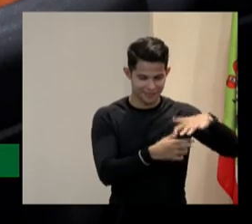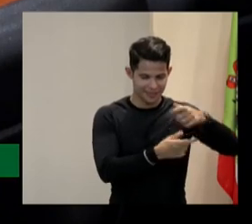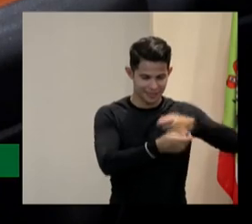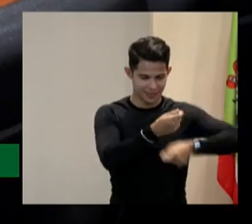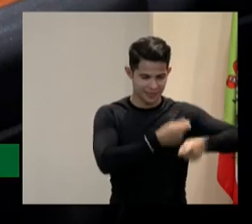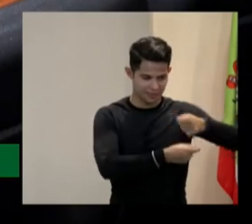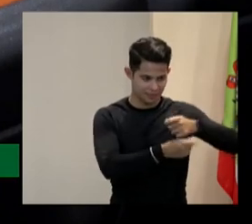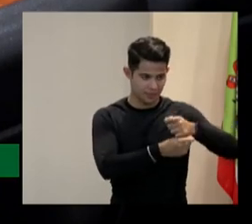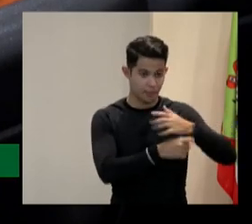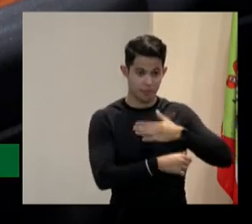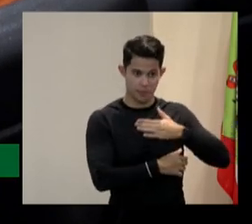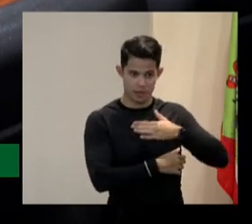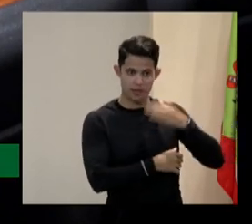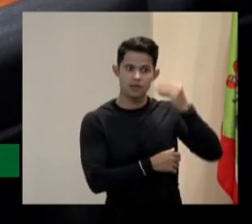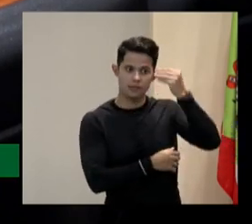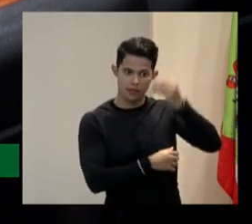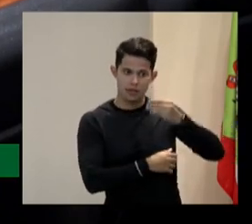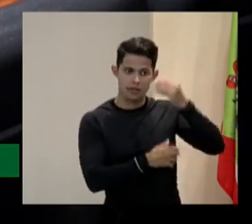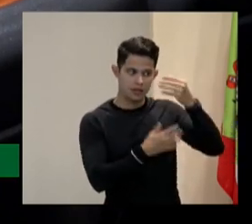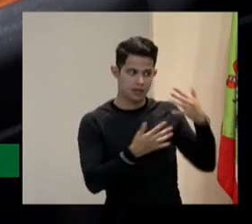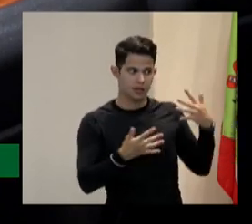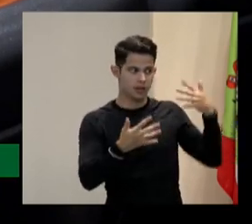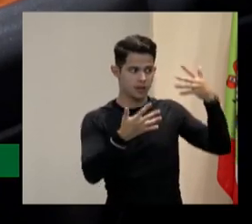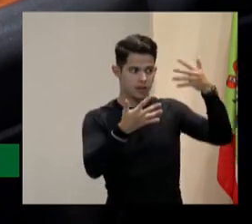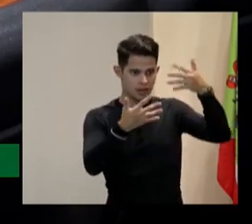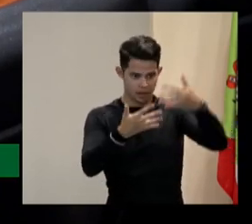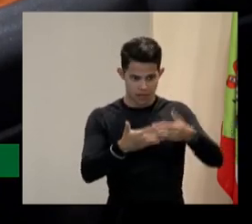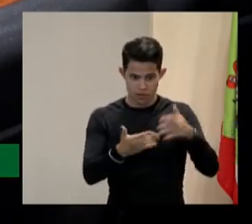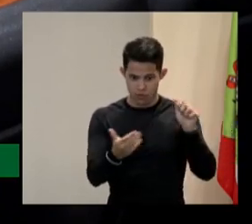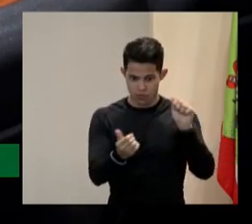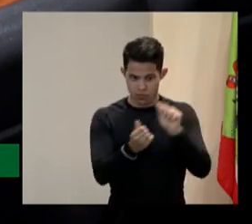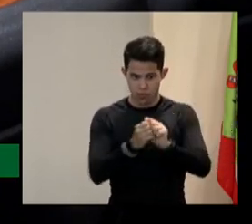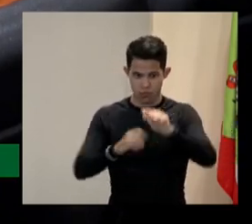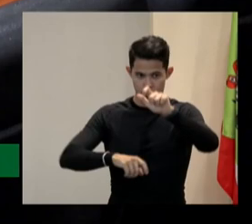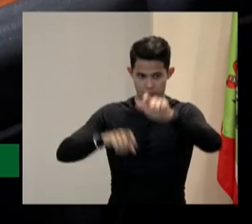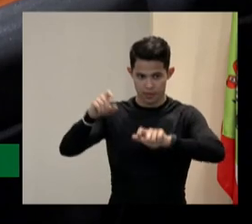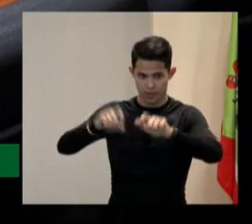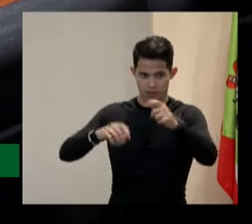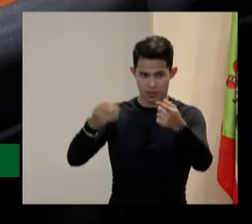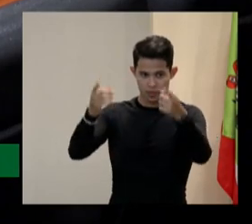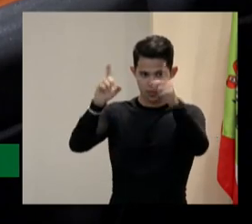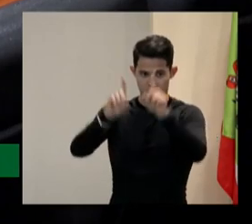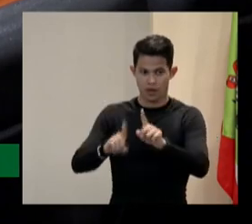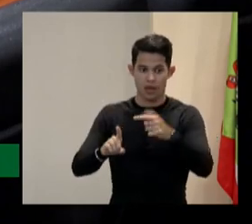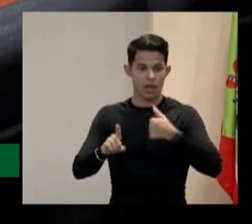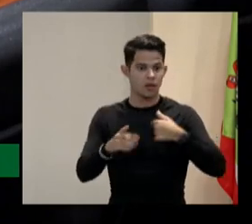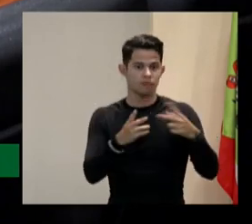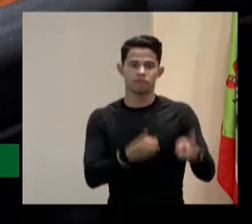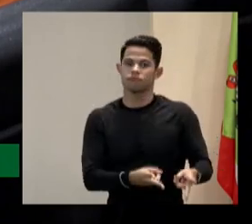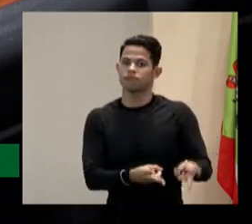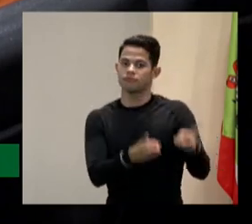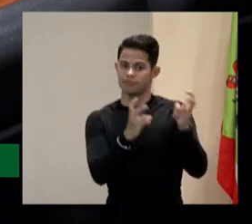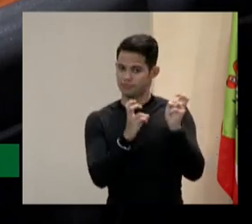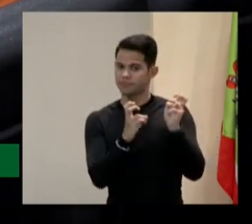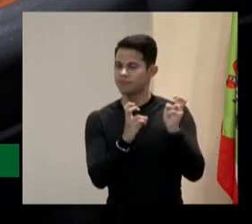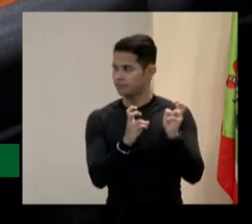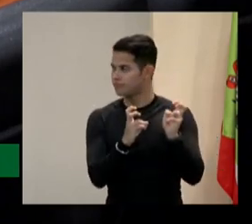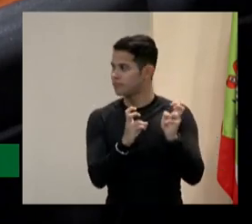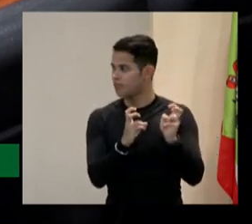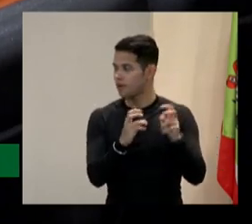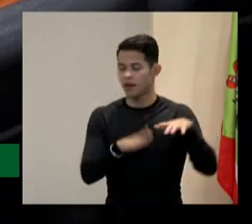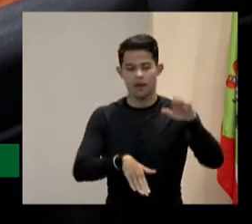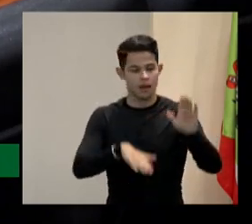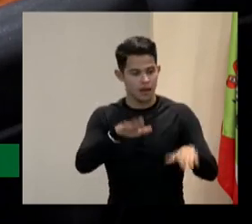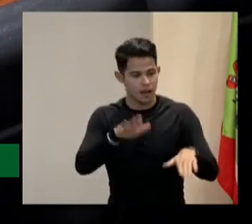minha experiência no convívio com pessoas com deficiência eu capto muito isso muitas vezes a alta